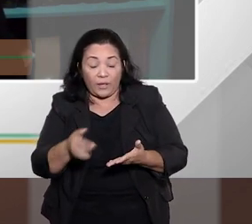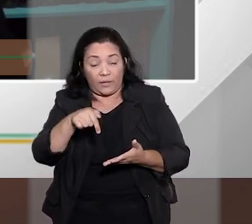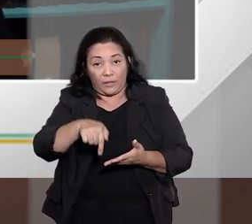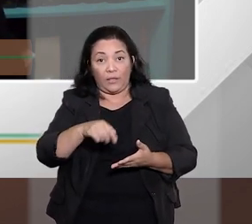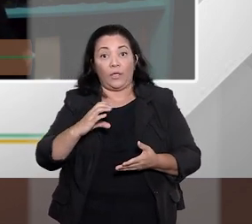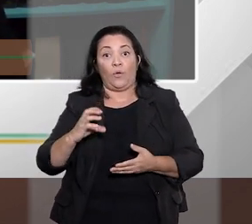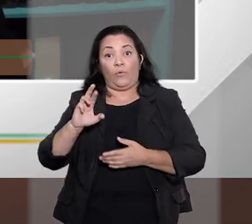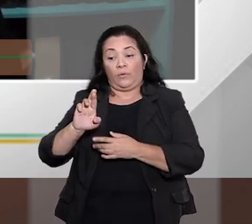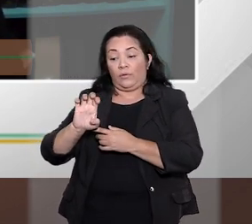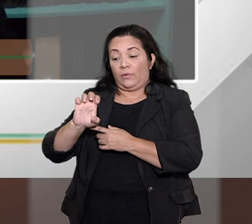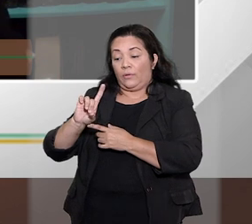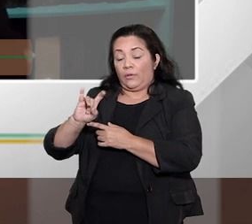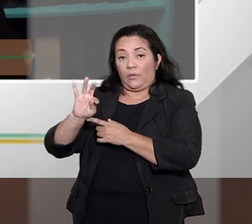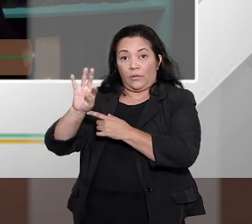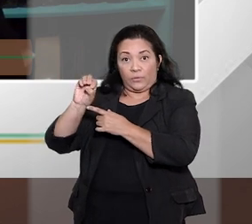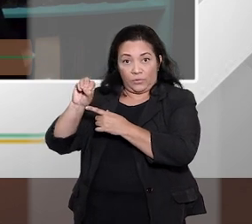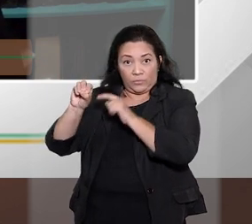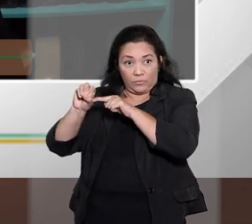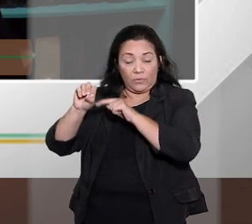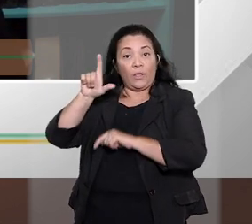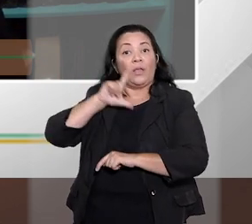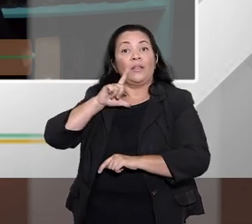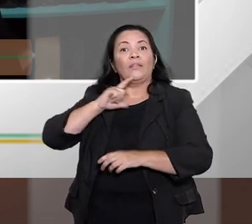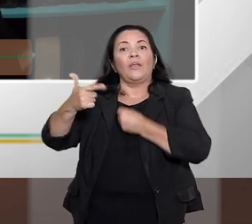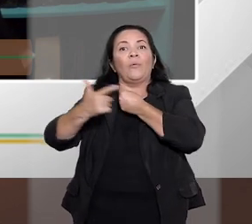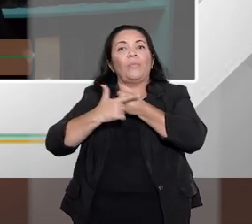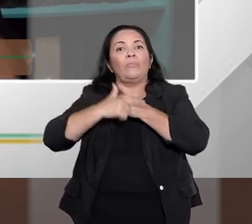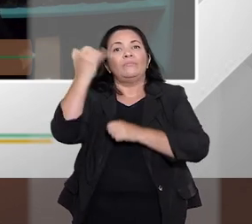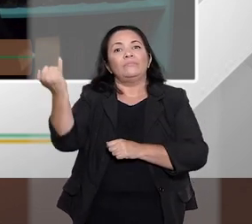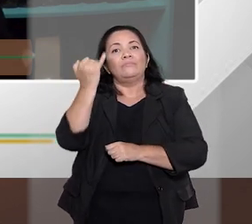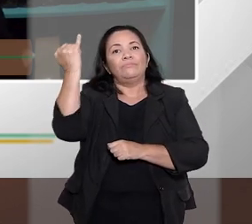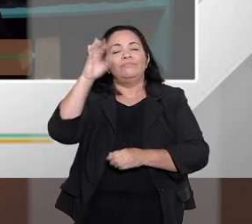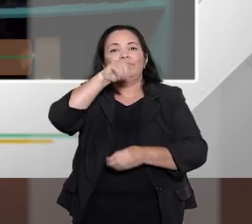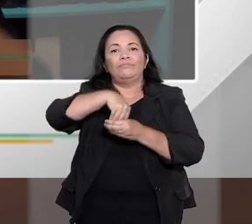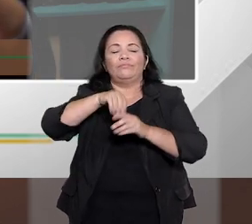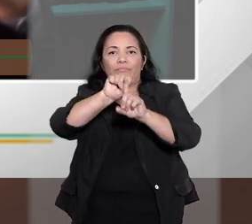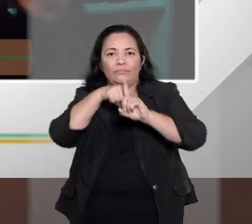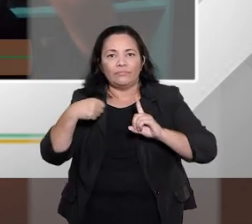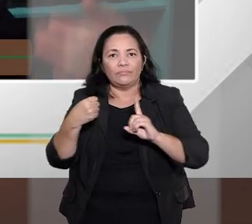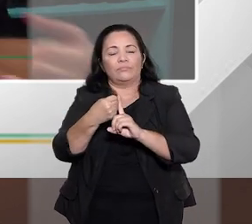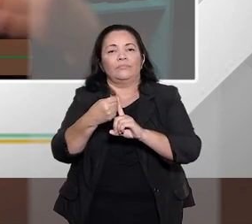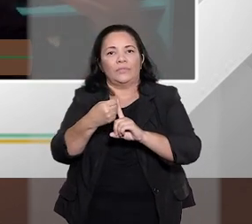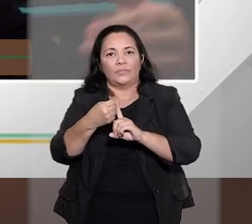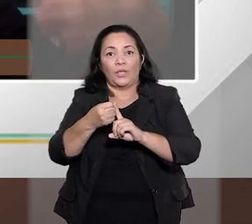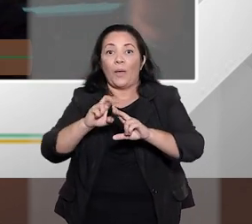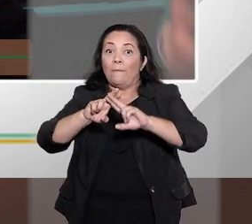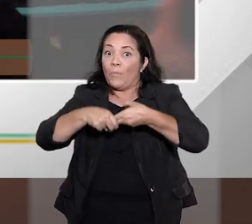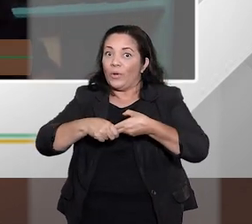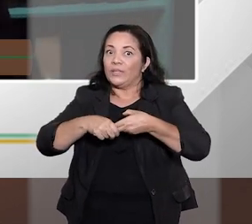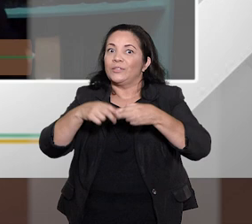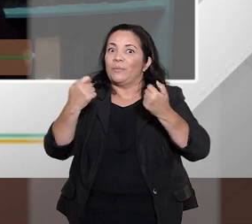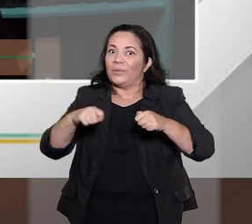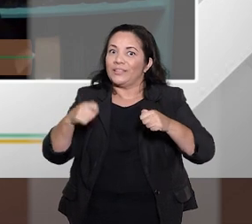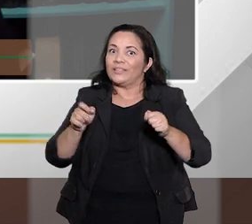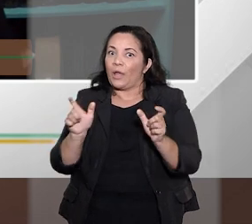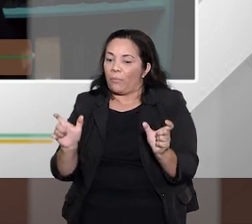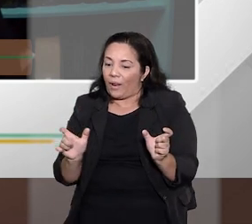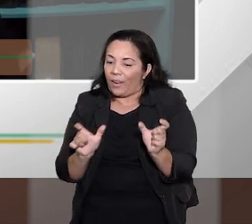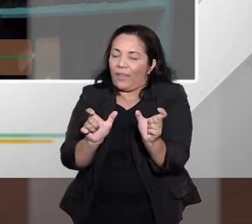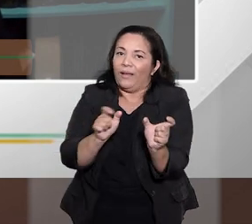contrário, ele tem uma função essencial na sociedade há muito tempo. Ele é responsável por muito